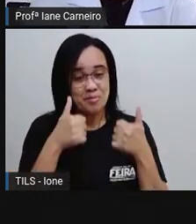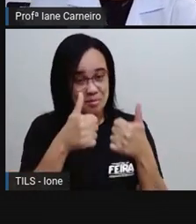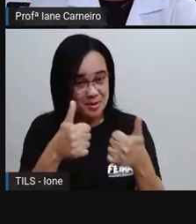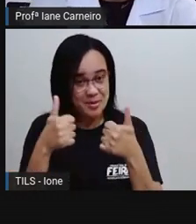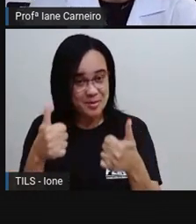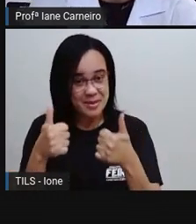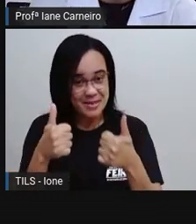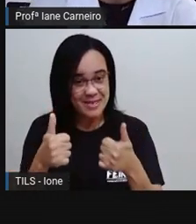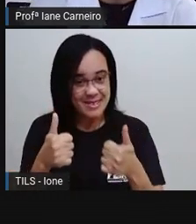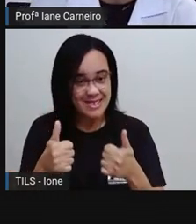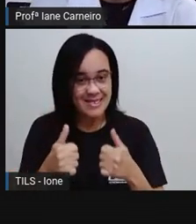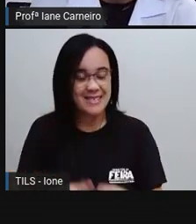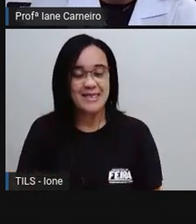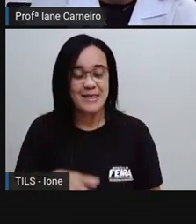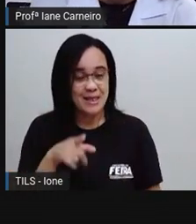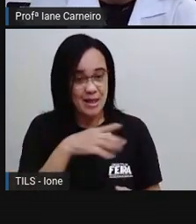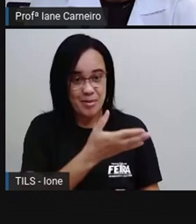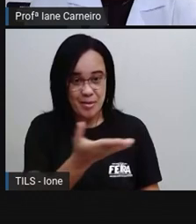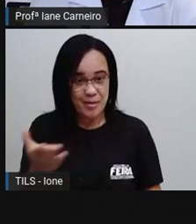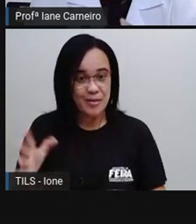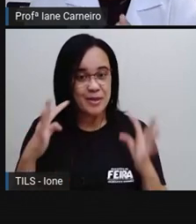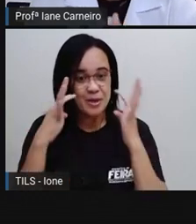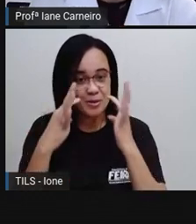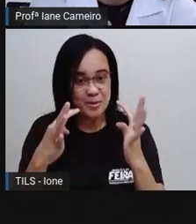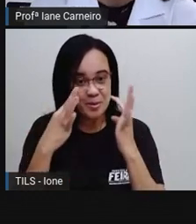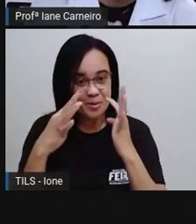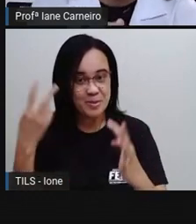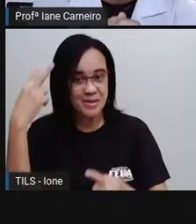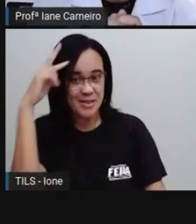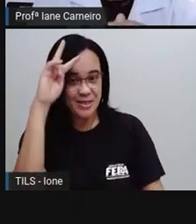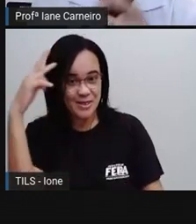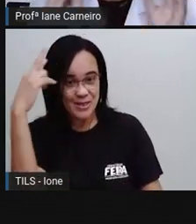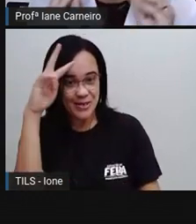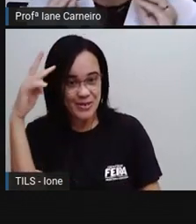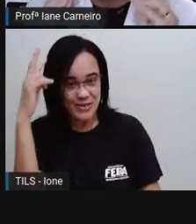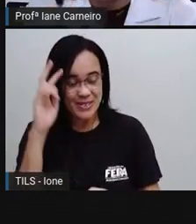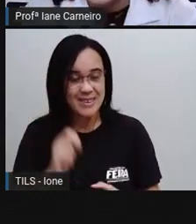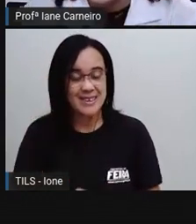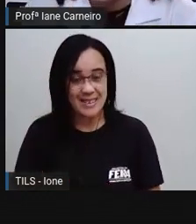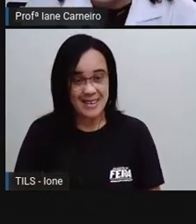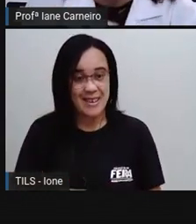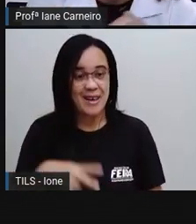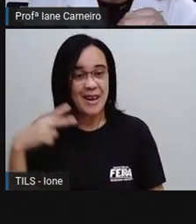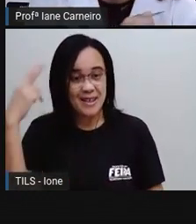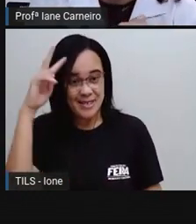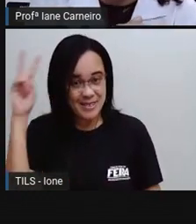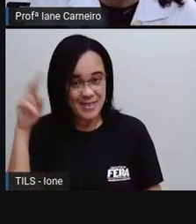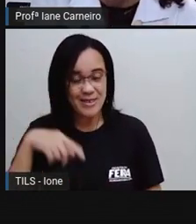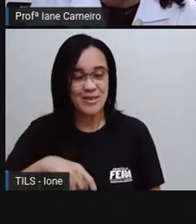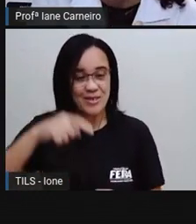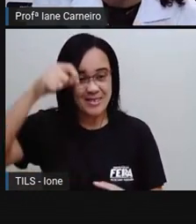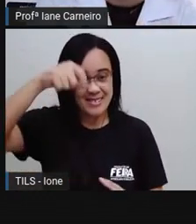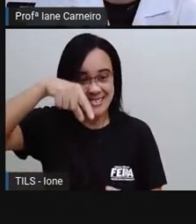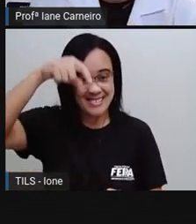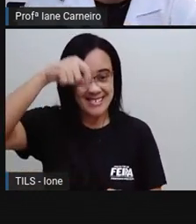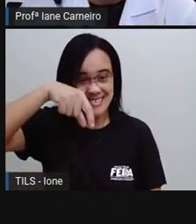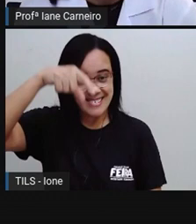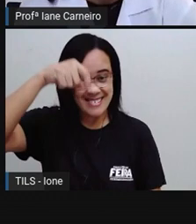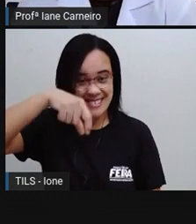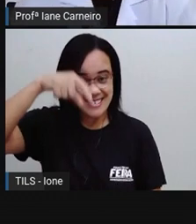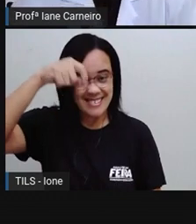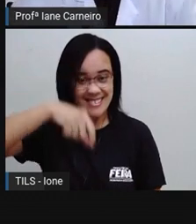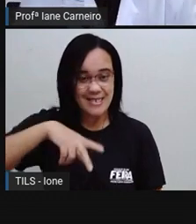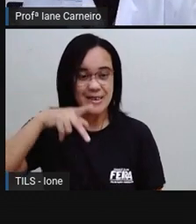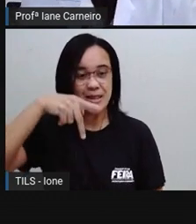certo? Para vocês ouvirem a história. Vamos lá? É a história da gotinha Plim Plim. Quem já ouviu essa história? Então, vamos